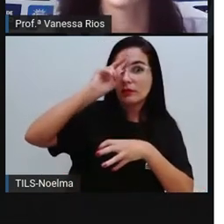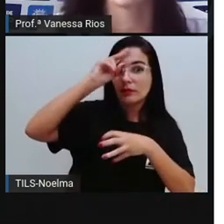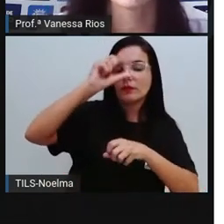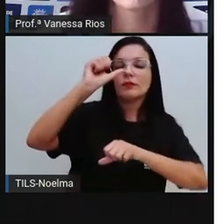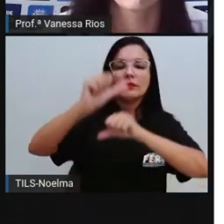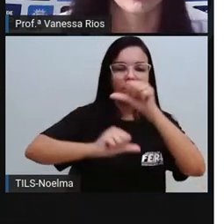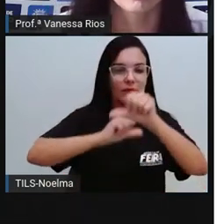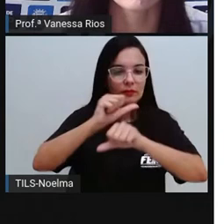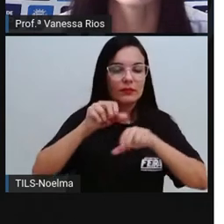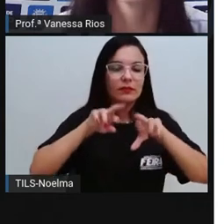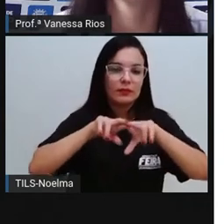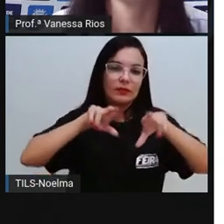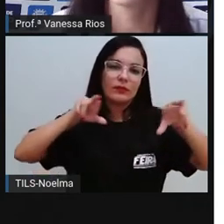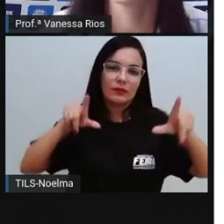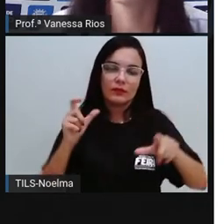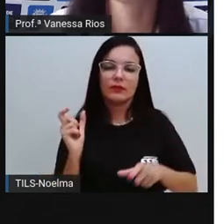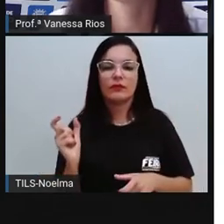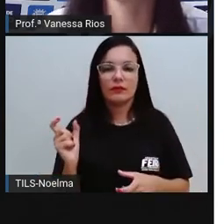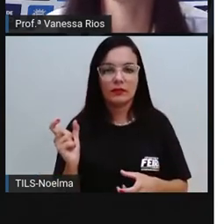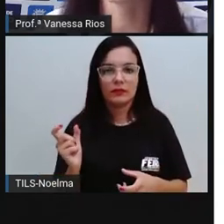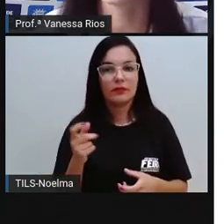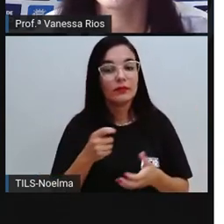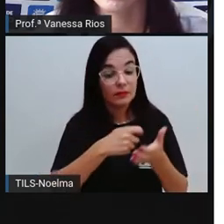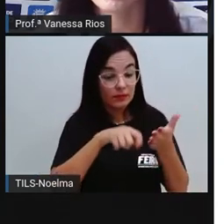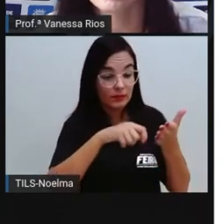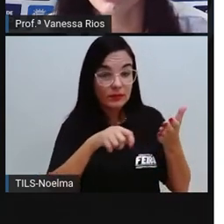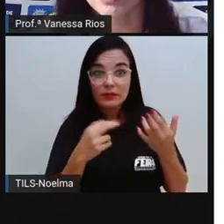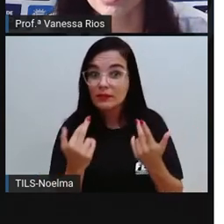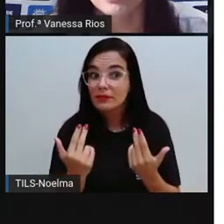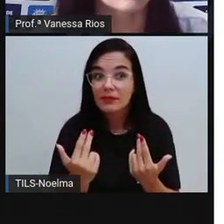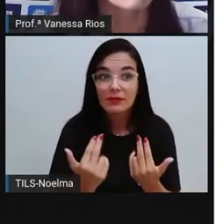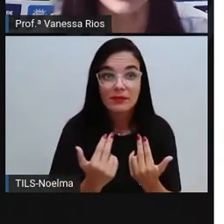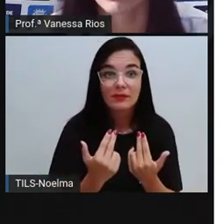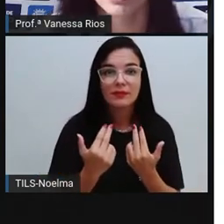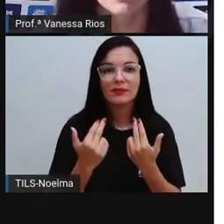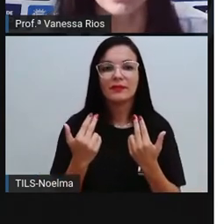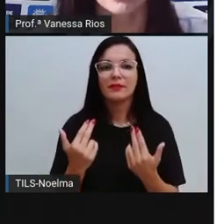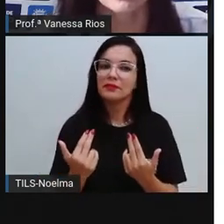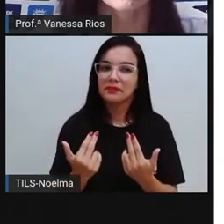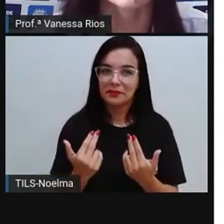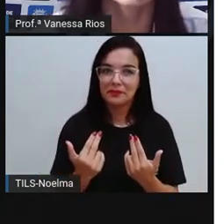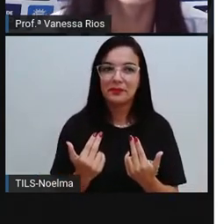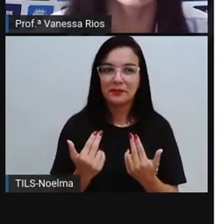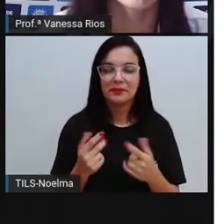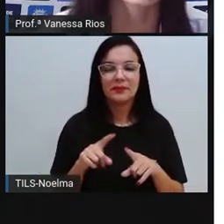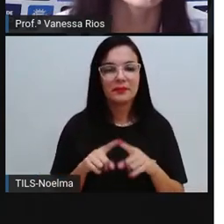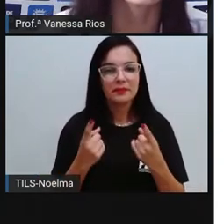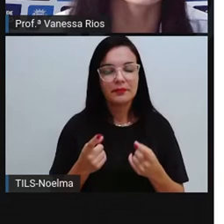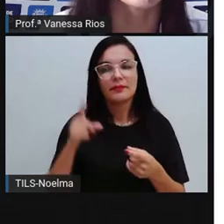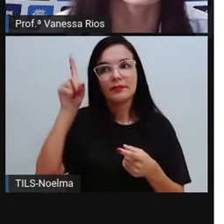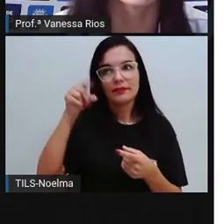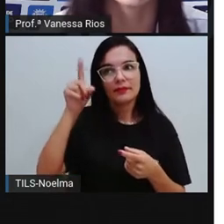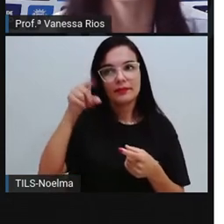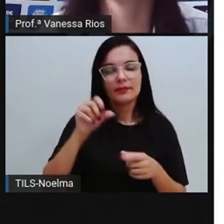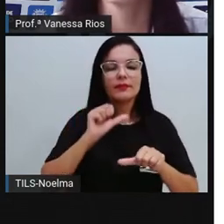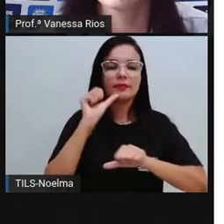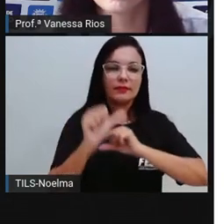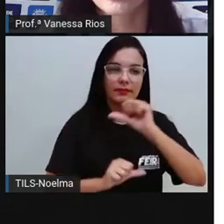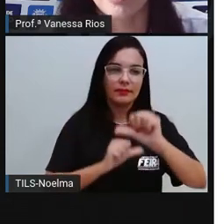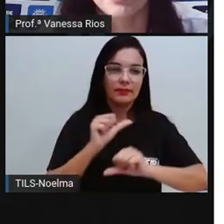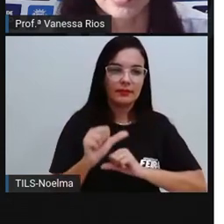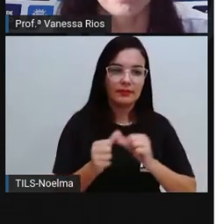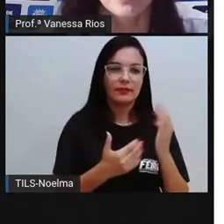palavras em palavras diferentes, mesmo escritas, né? Em relação às letras com as mesmas letras. Que é o caso aí de sabiá